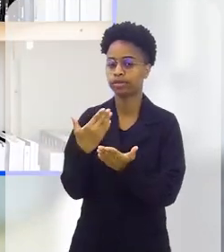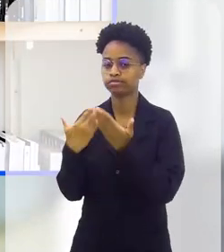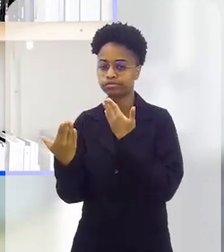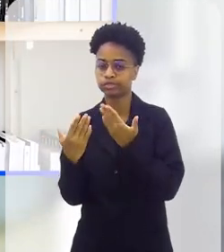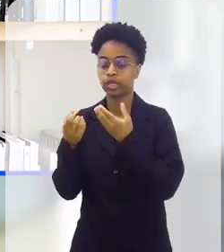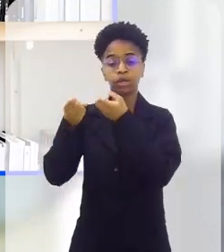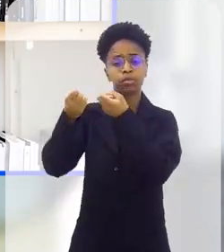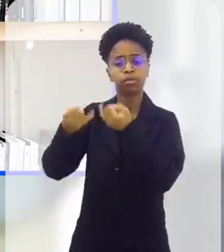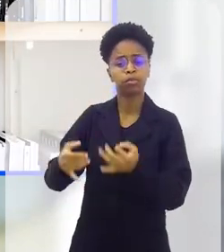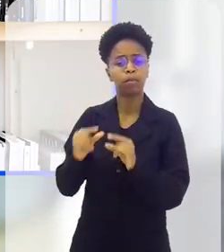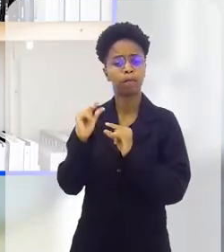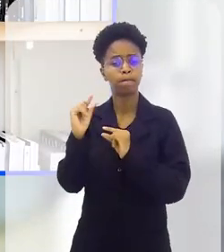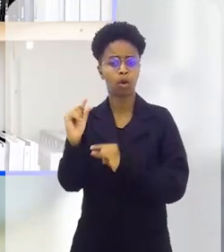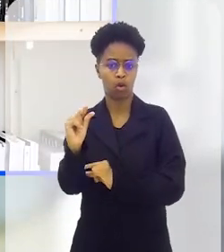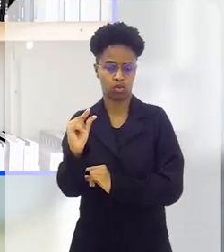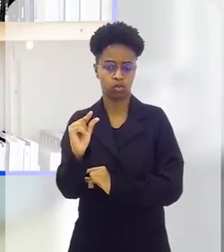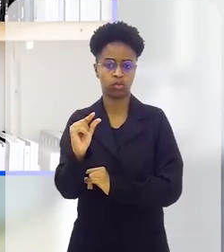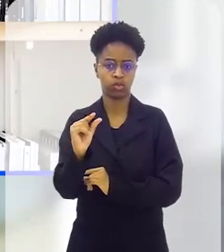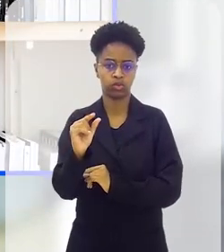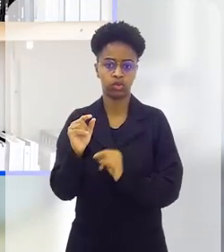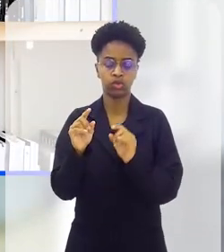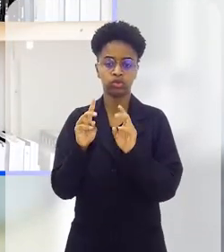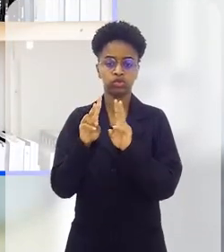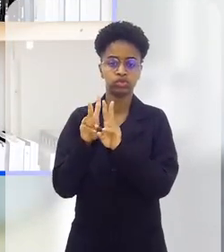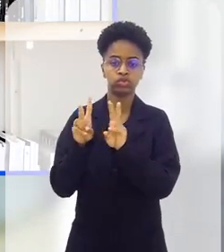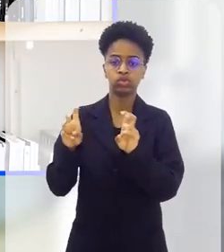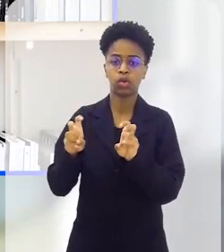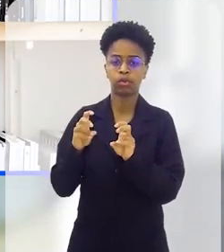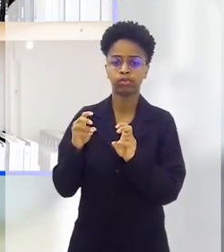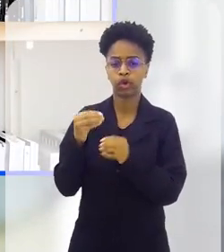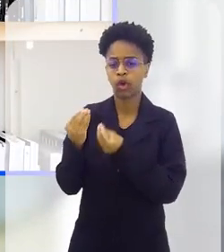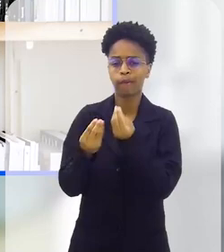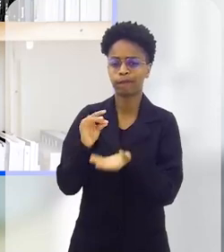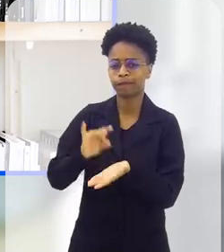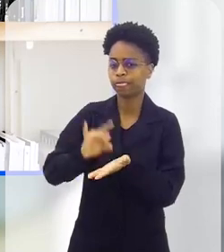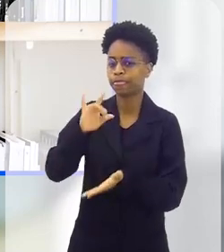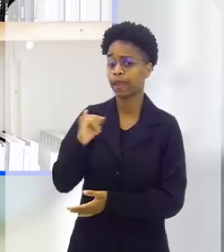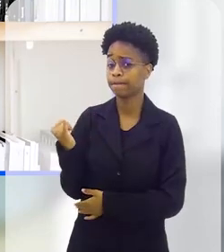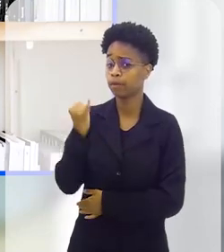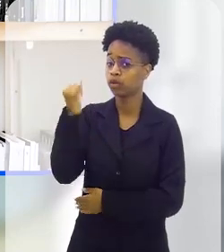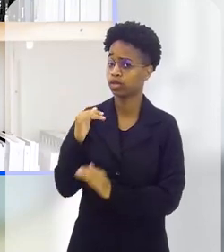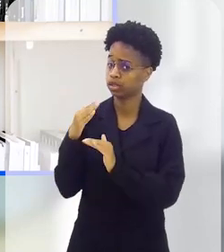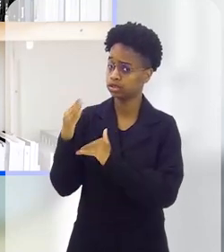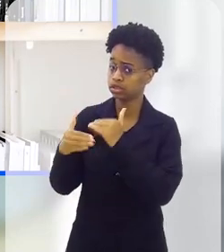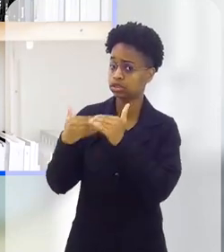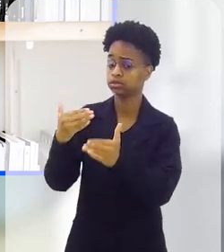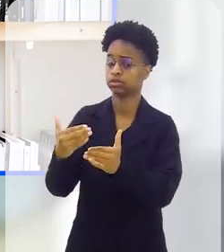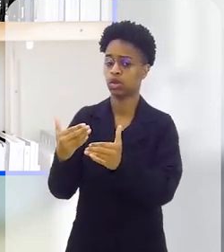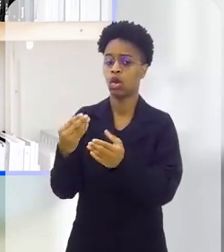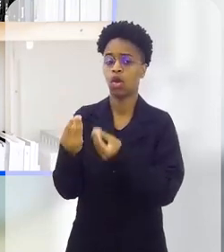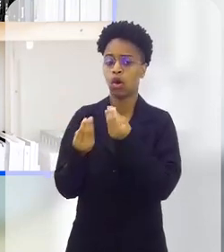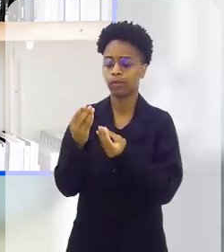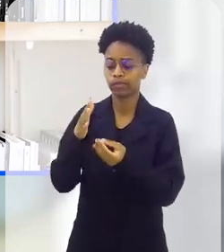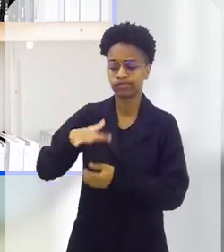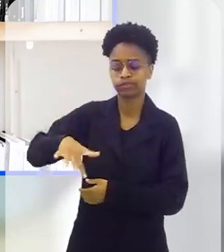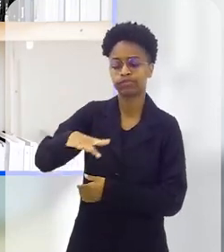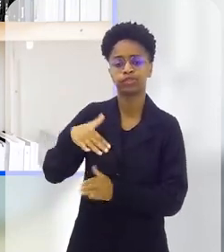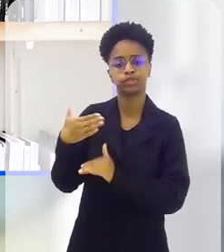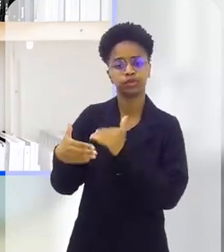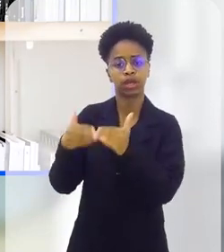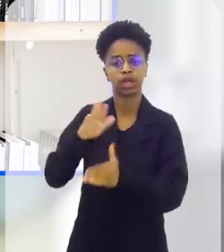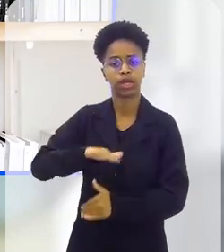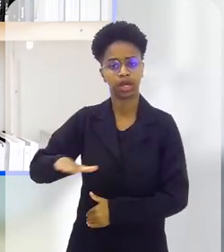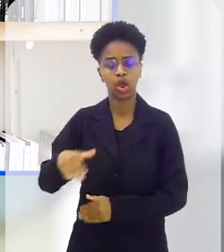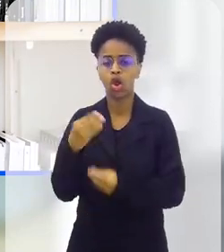a senhora, para a senhora falar um pouquinho da importância real, né, do desenvolvimento, no desenvolvimento da criança,